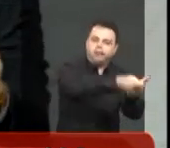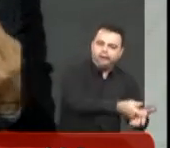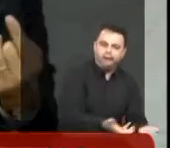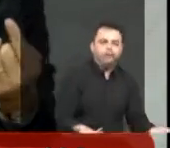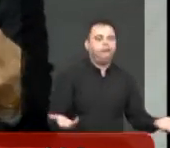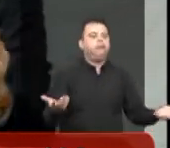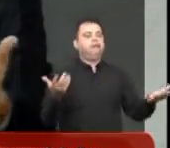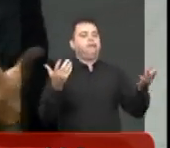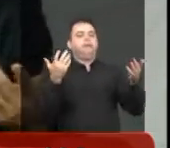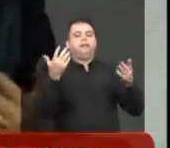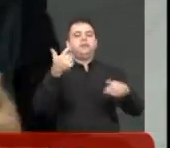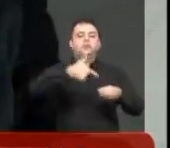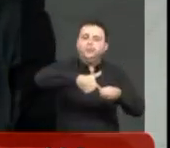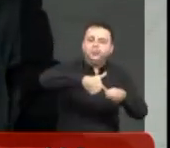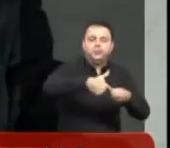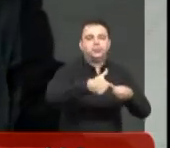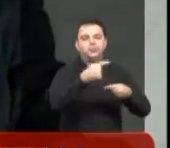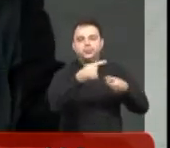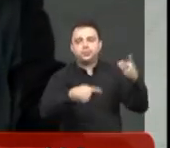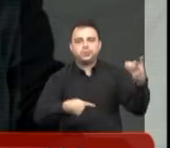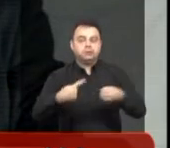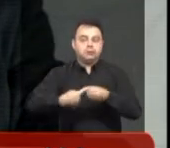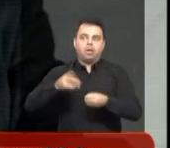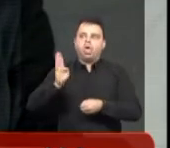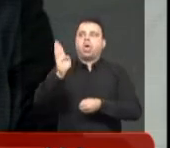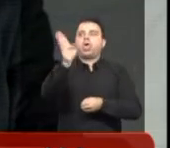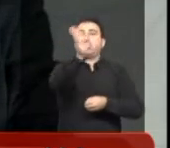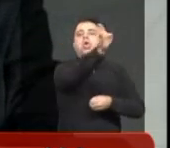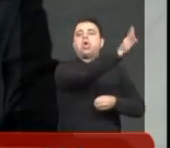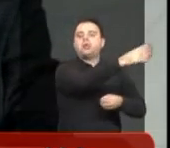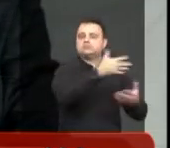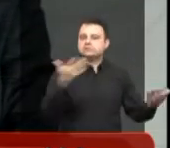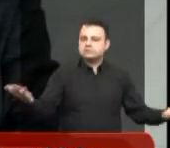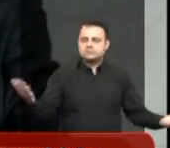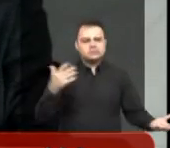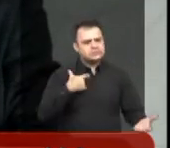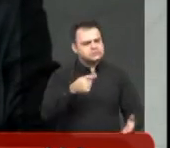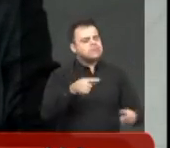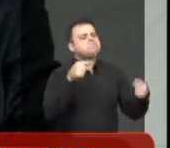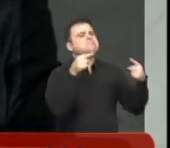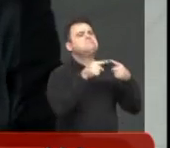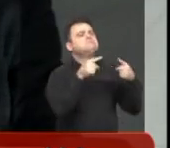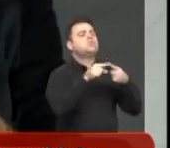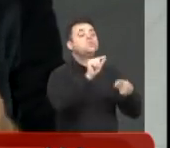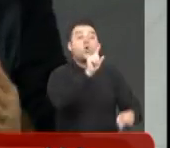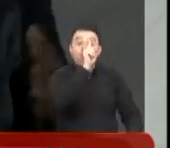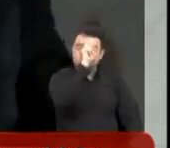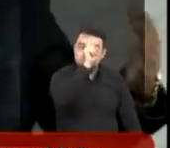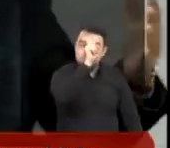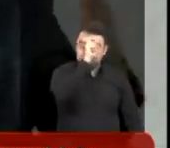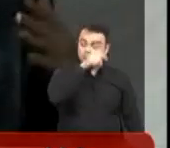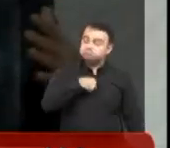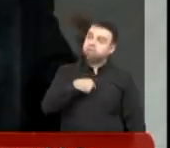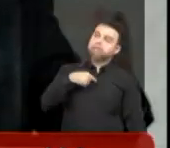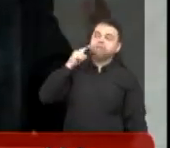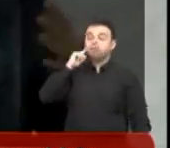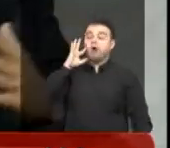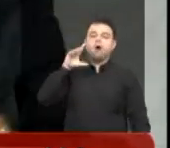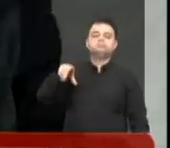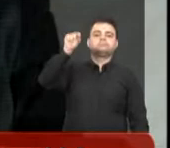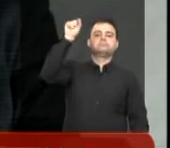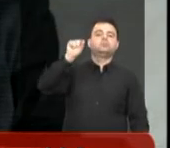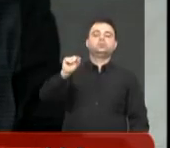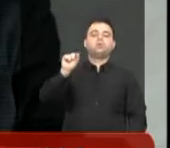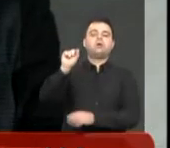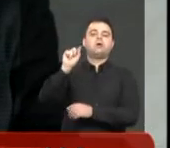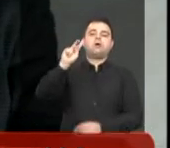veículo atender também outros municípios? Ele falou, vamos pegar uma instituição. E aí nós passamos no HB, que recebe gente